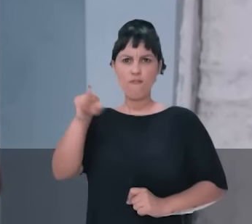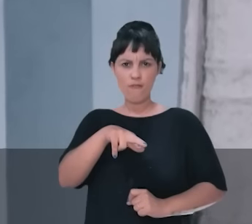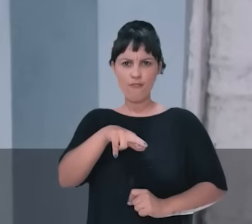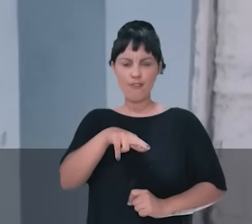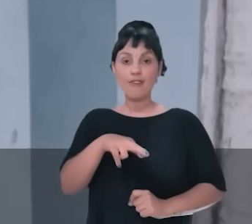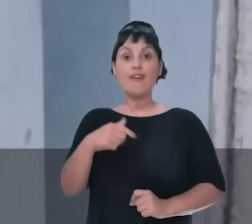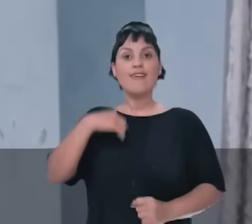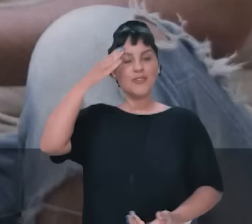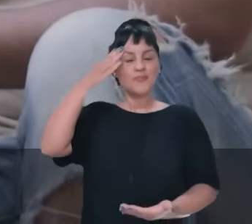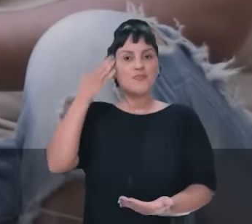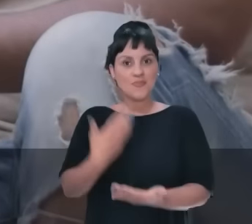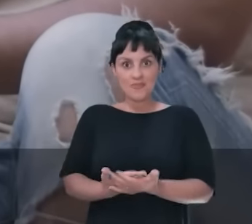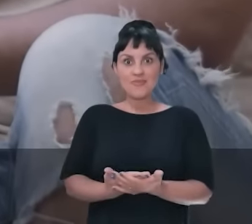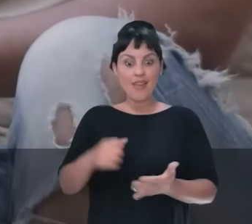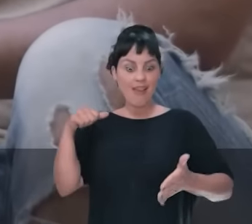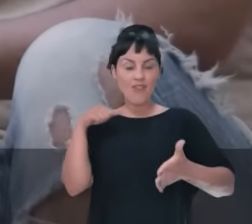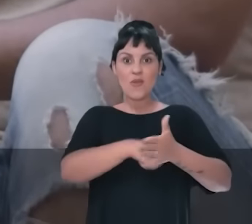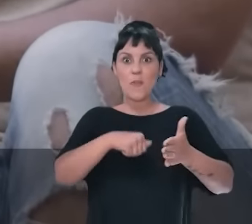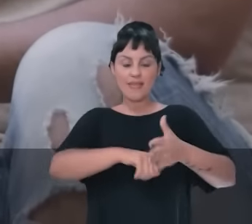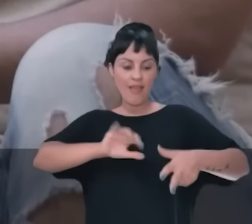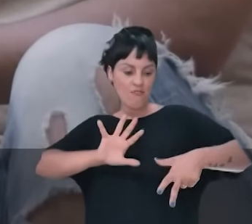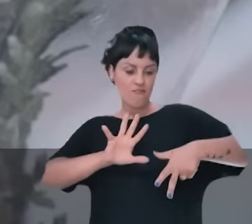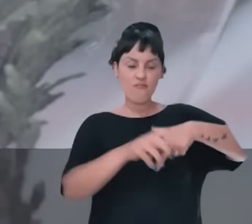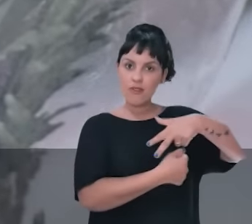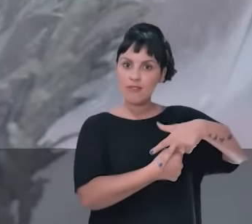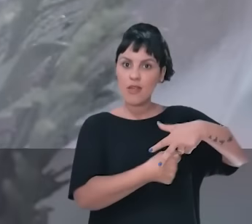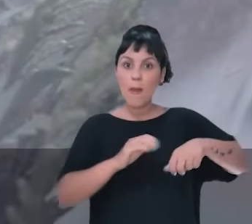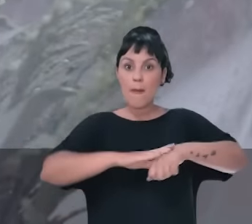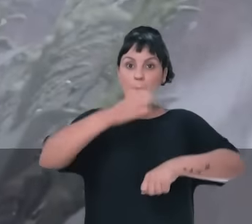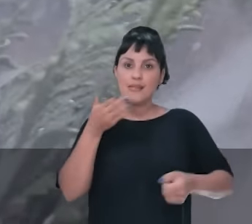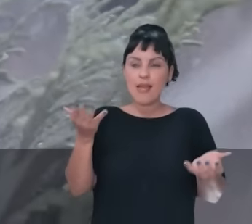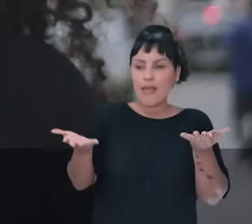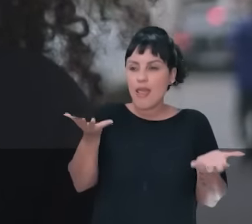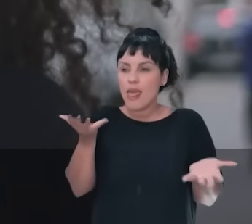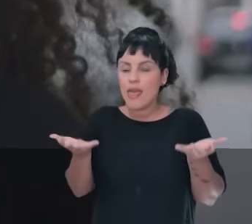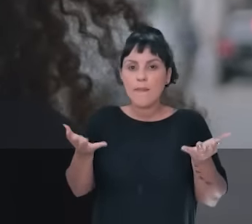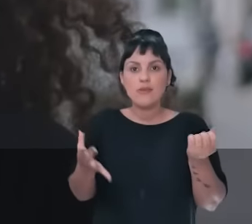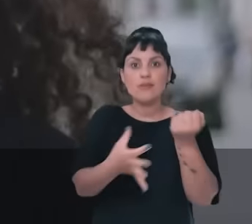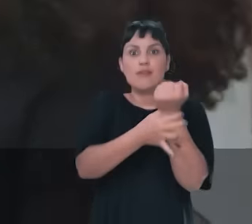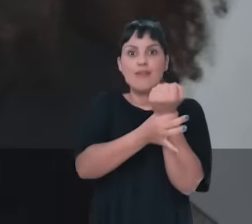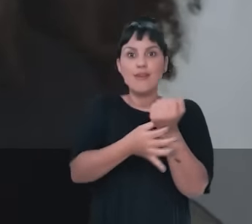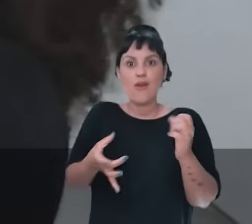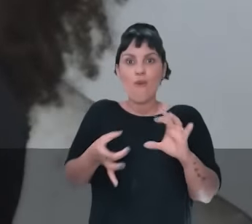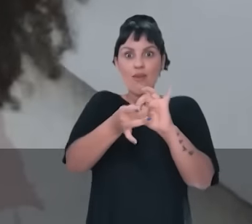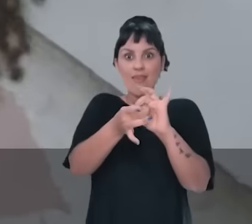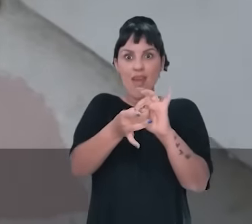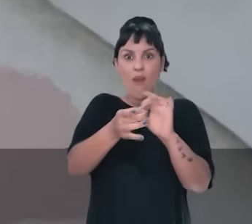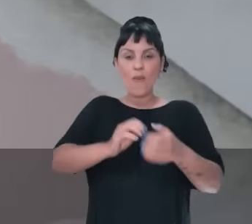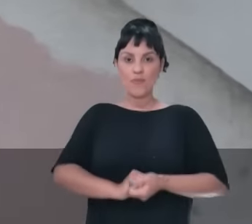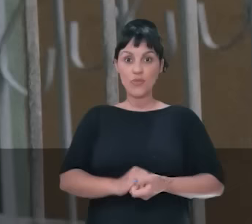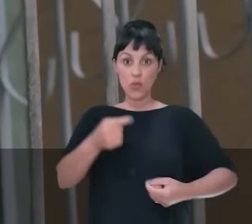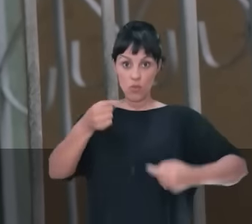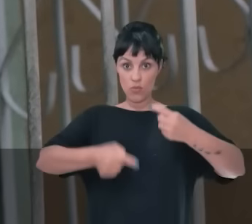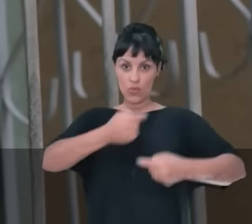Eu acredito. Acredito no combate à corrupção. Em mais harmonia, segurança e união. Em